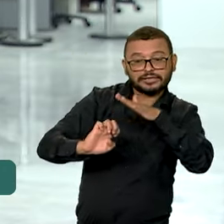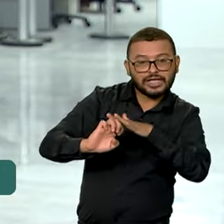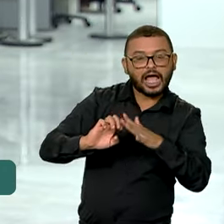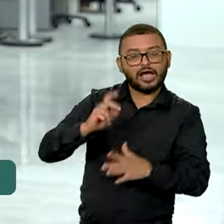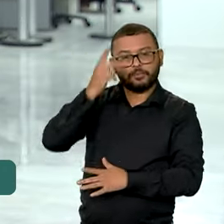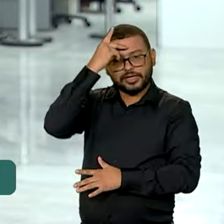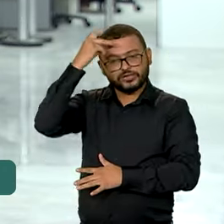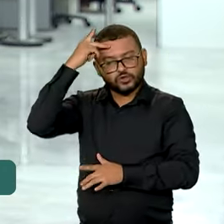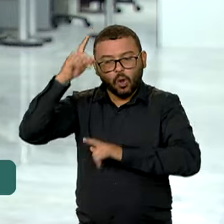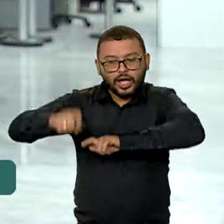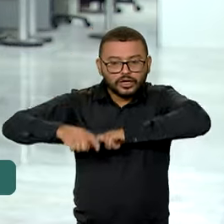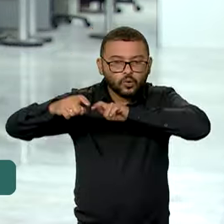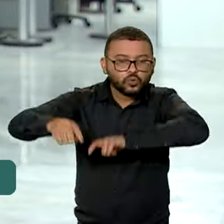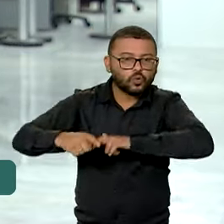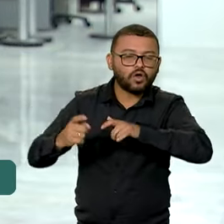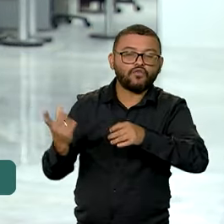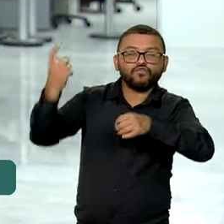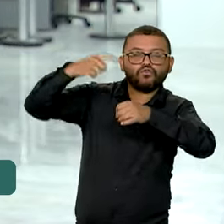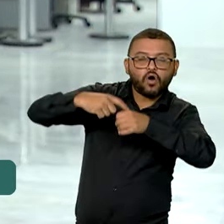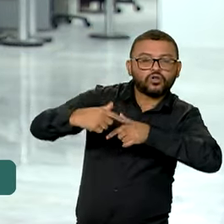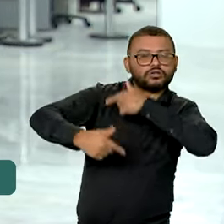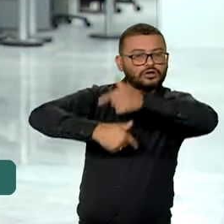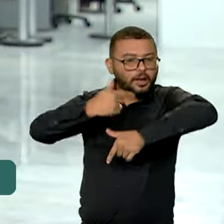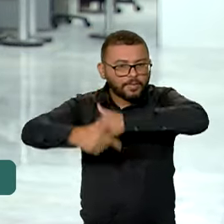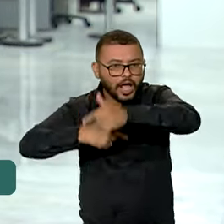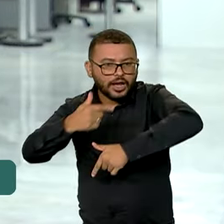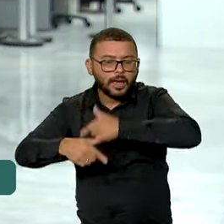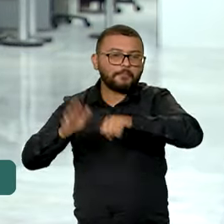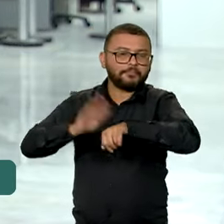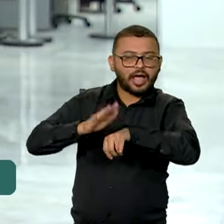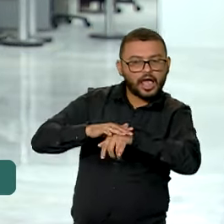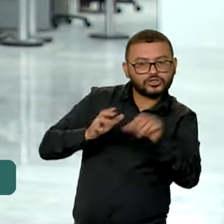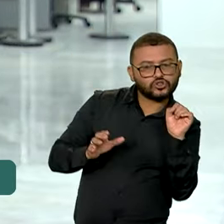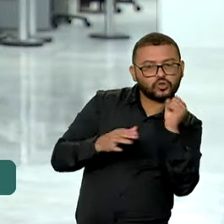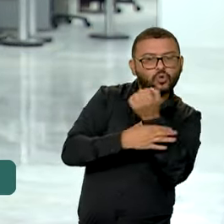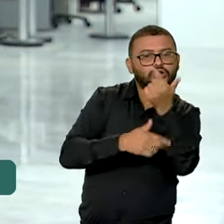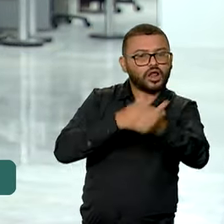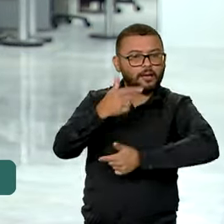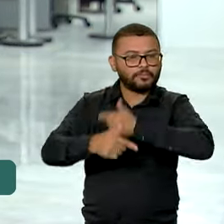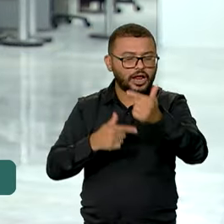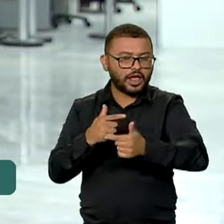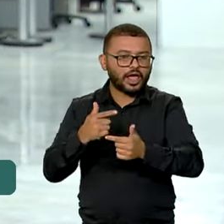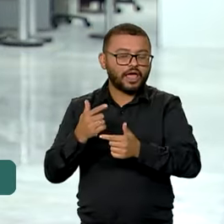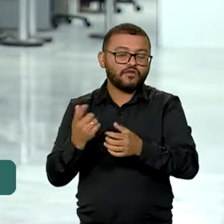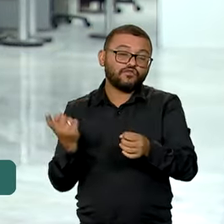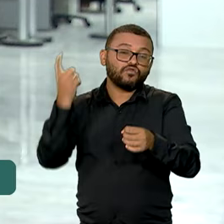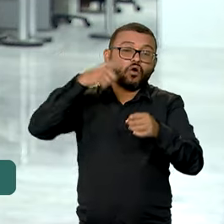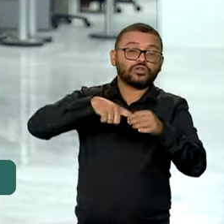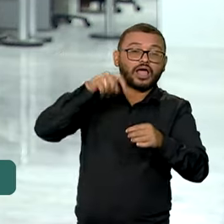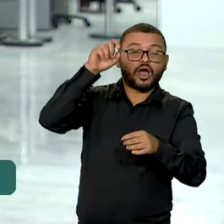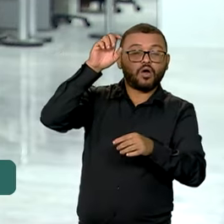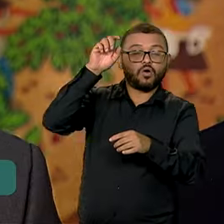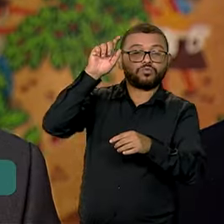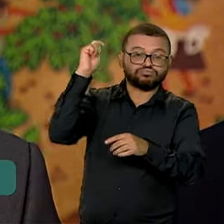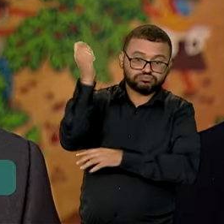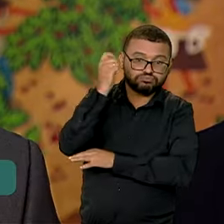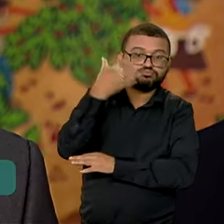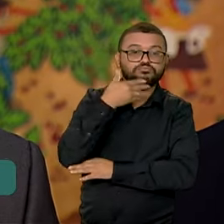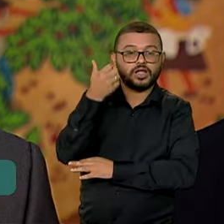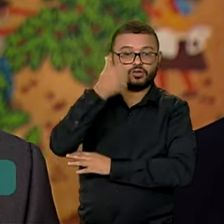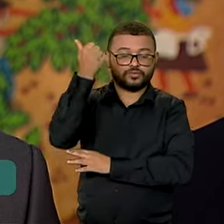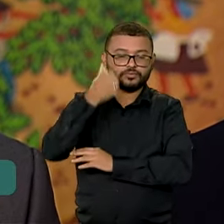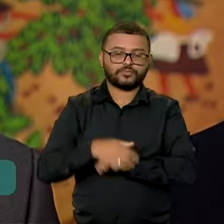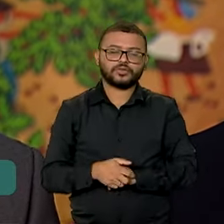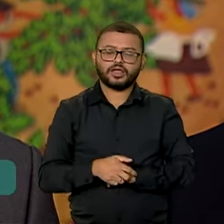agricultores reconstituam suas operações, mantenham empregos e contribuam para a recuperação do Estado. Todas